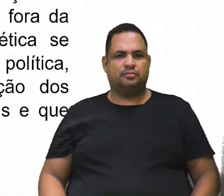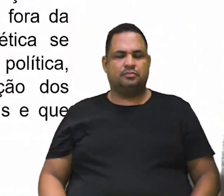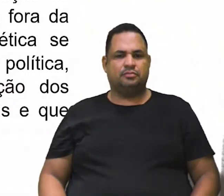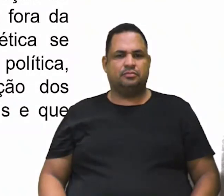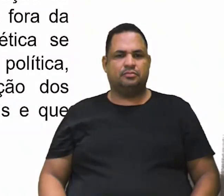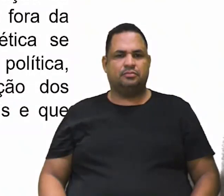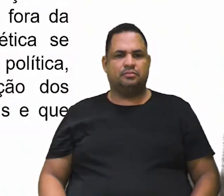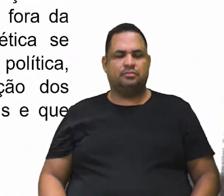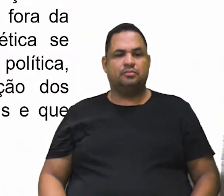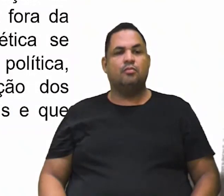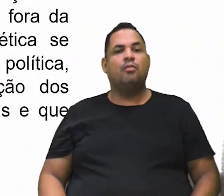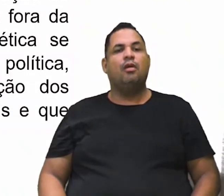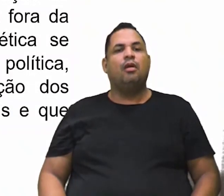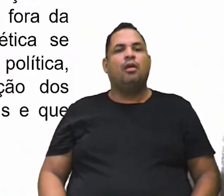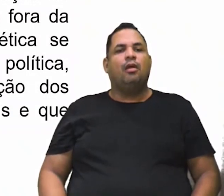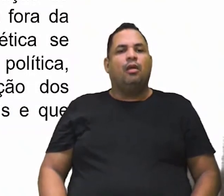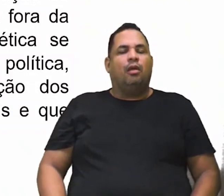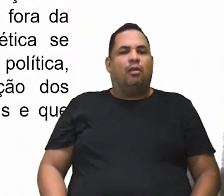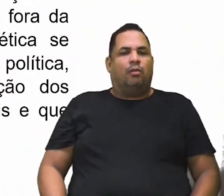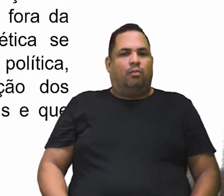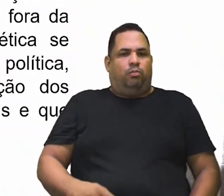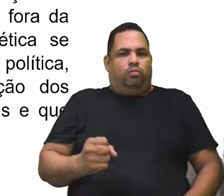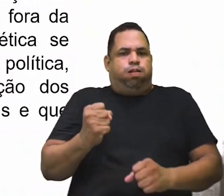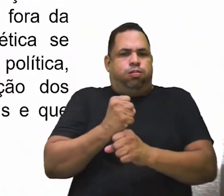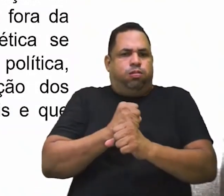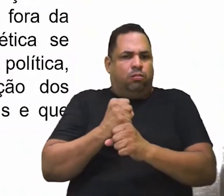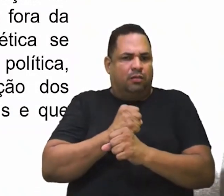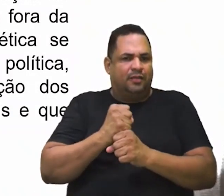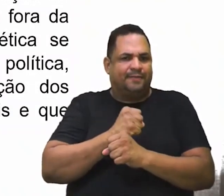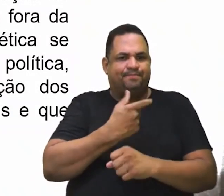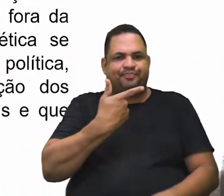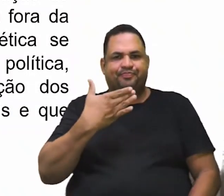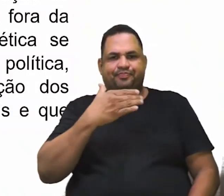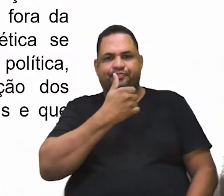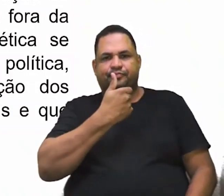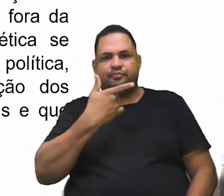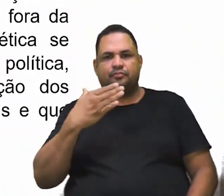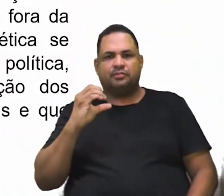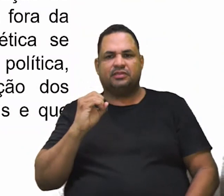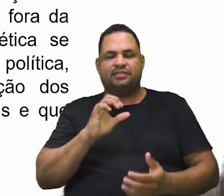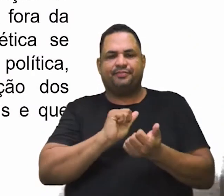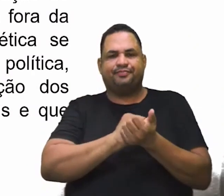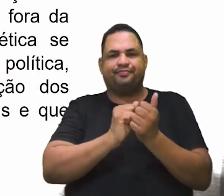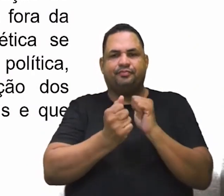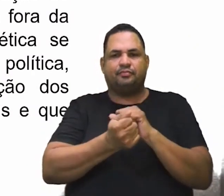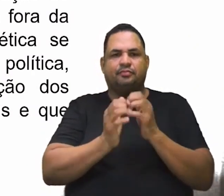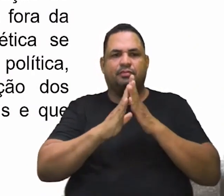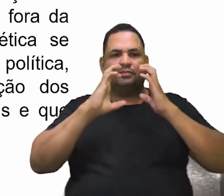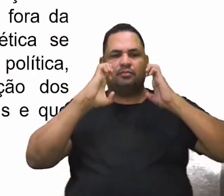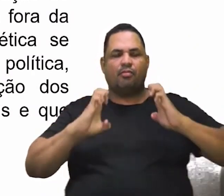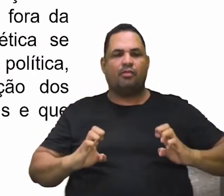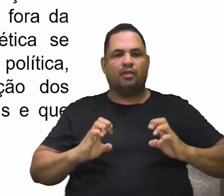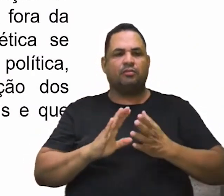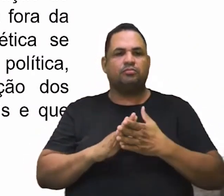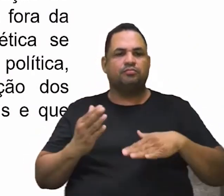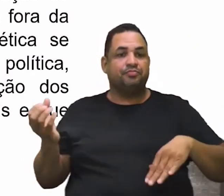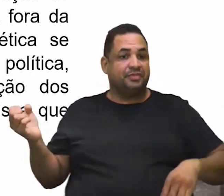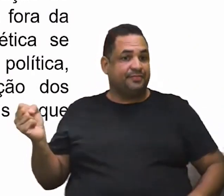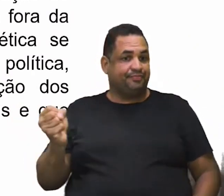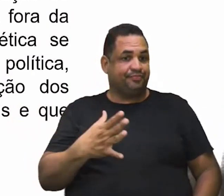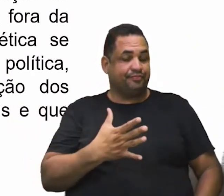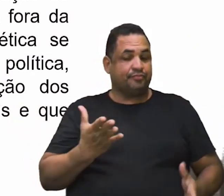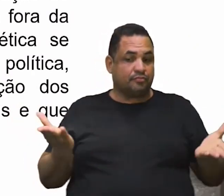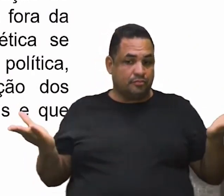Essa é de 2020, eu fiz algumas adaptações, por exemplo, na ética contemporânea, que é atual,